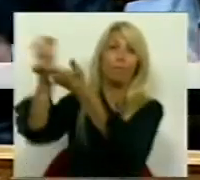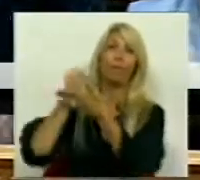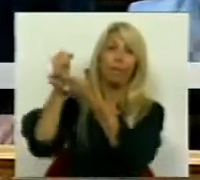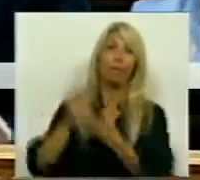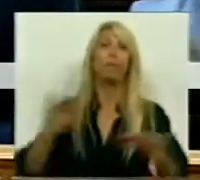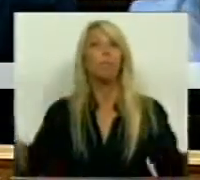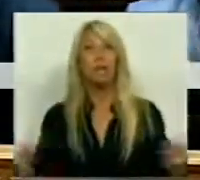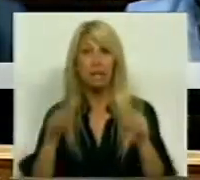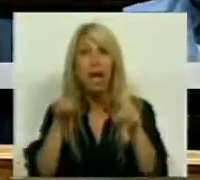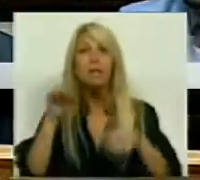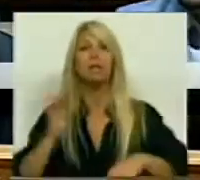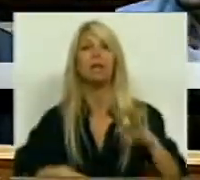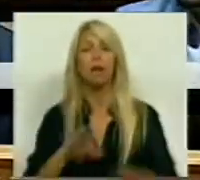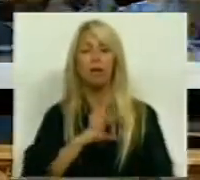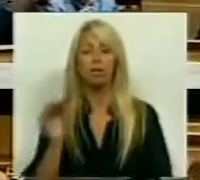Sr. Presidente.